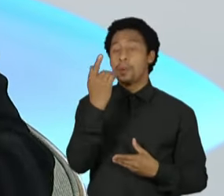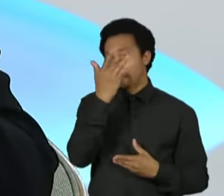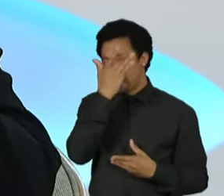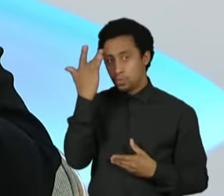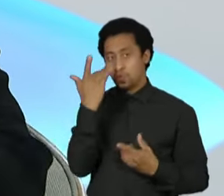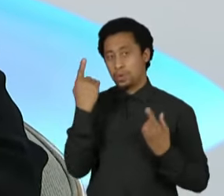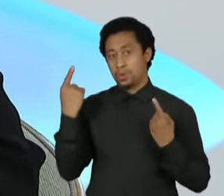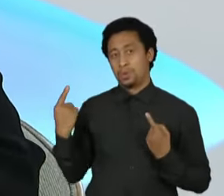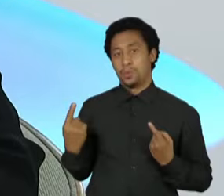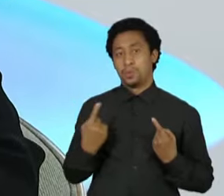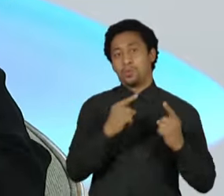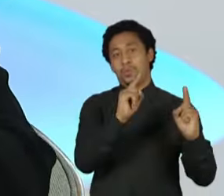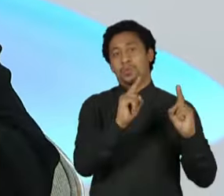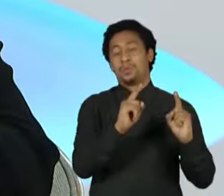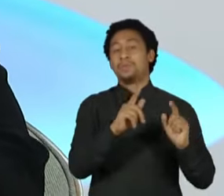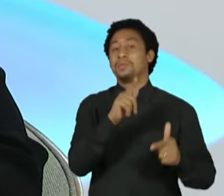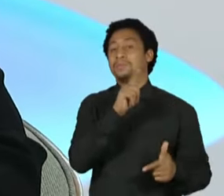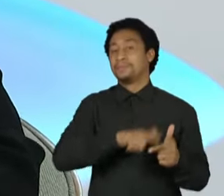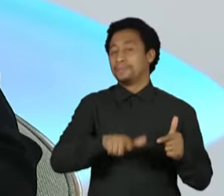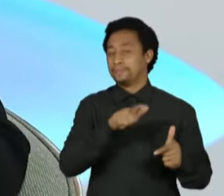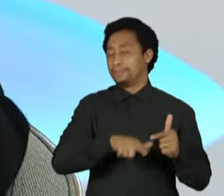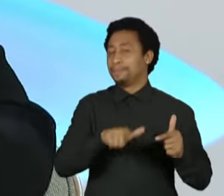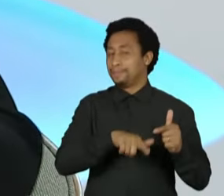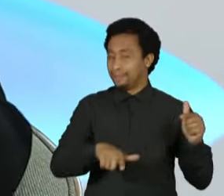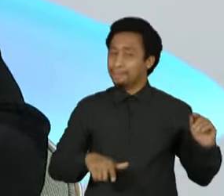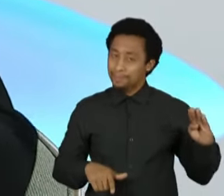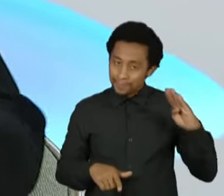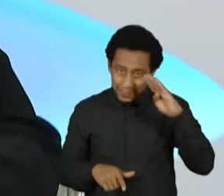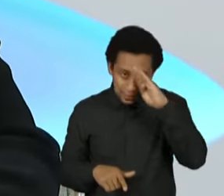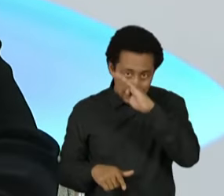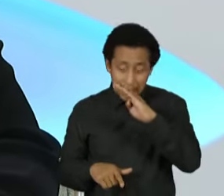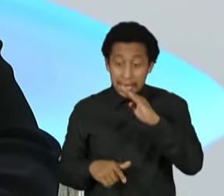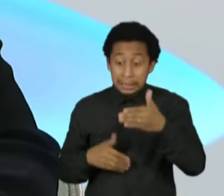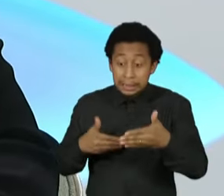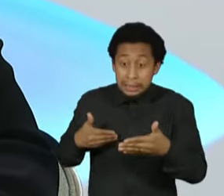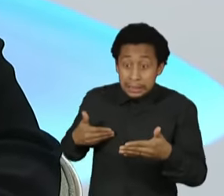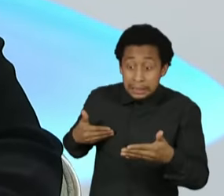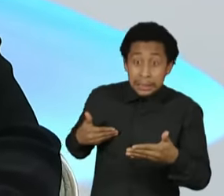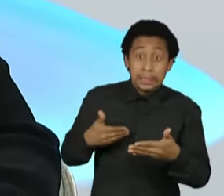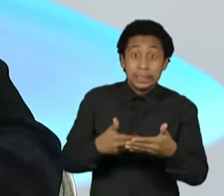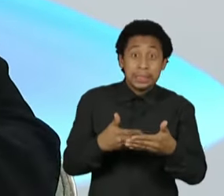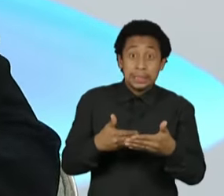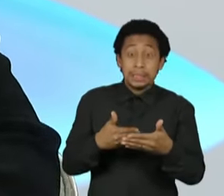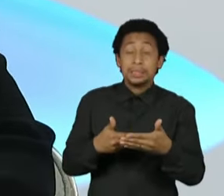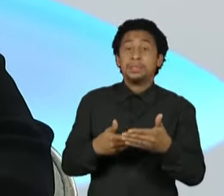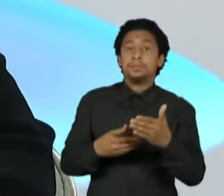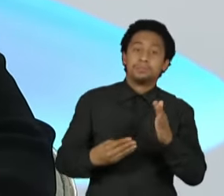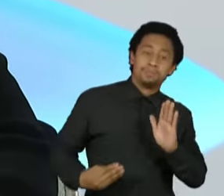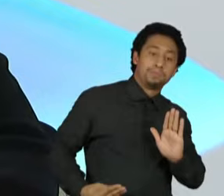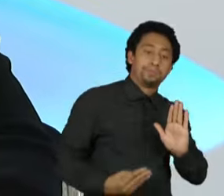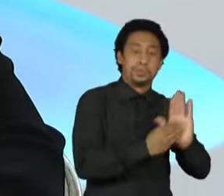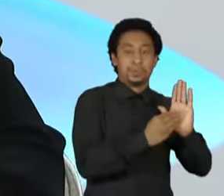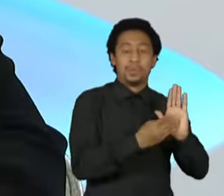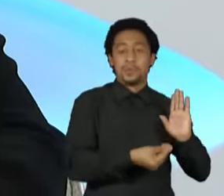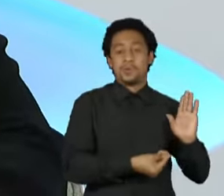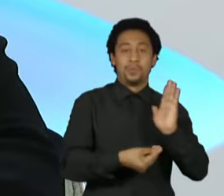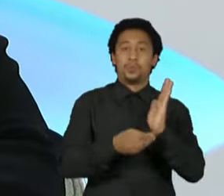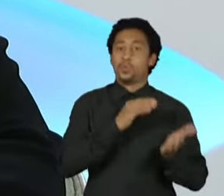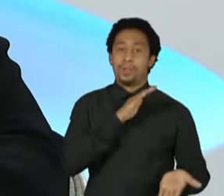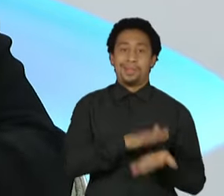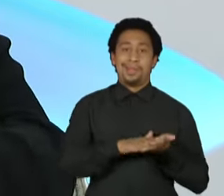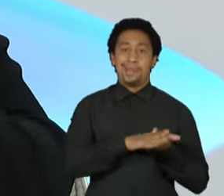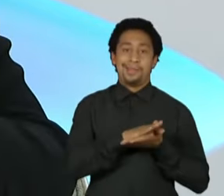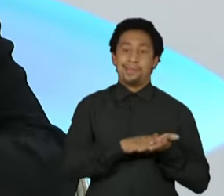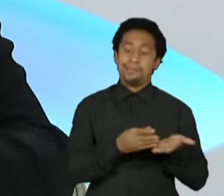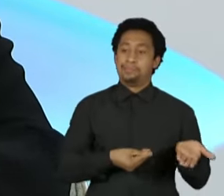foi o presidente Bolsonaro ter colocado ali, no último minuto do segundo tempo do jogo. Por que ele não apresentou esse projeto no